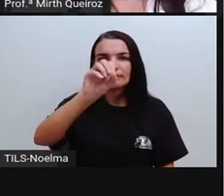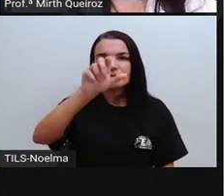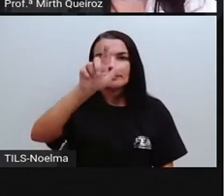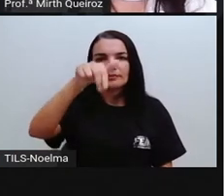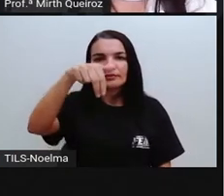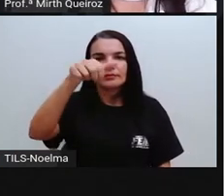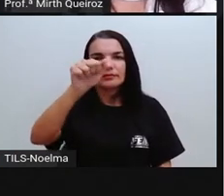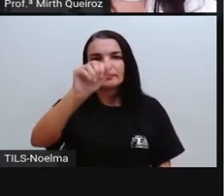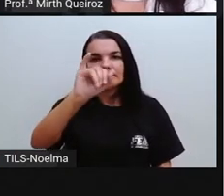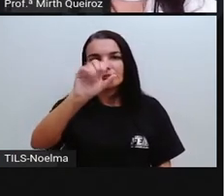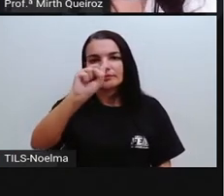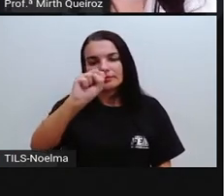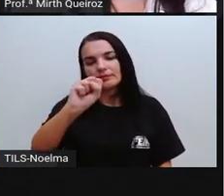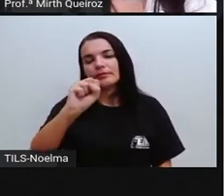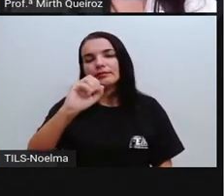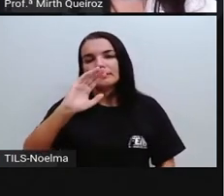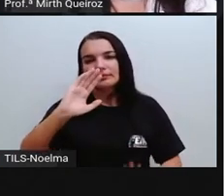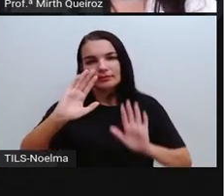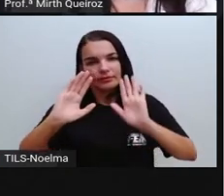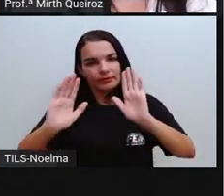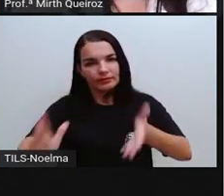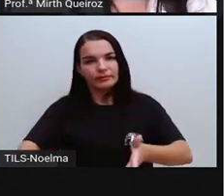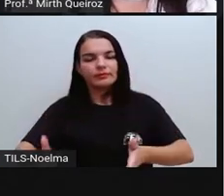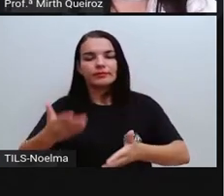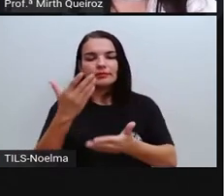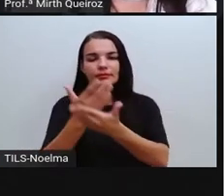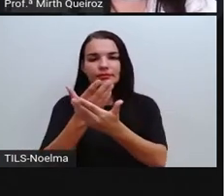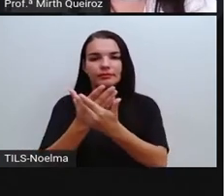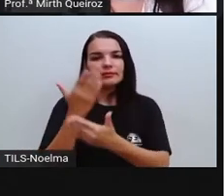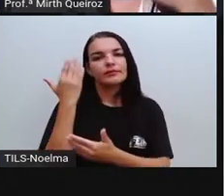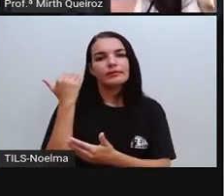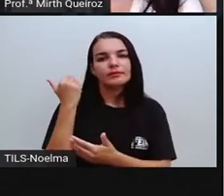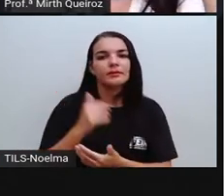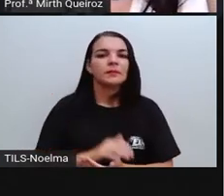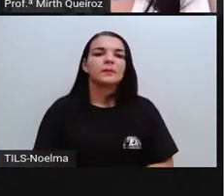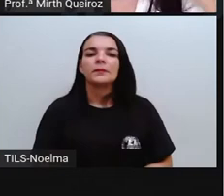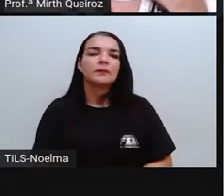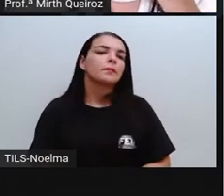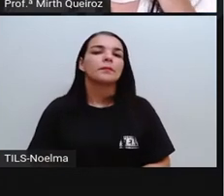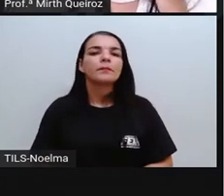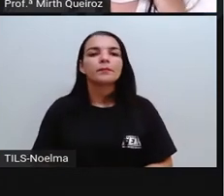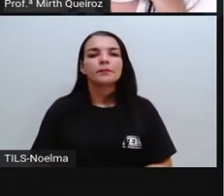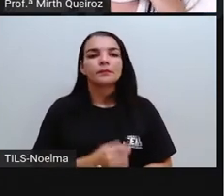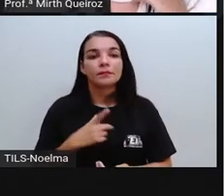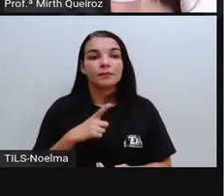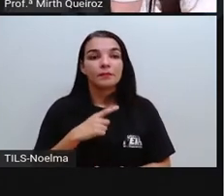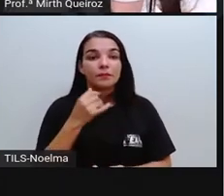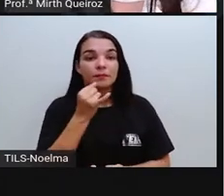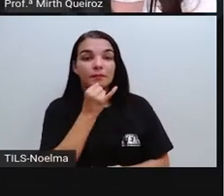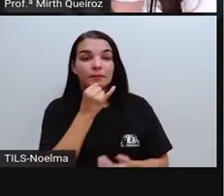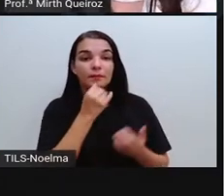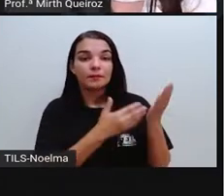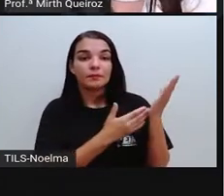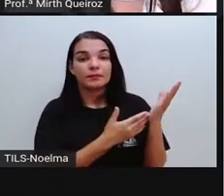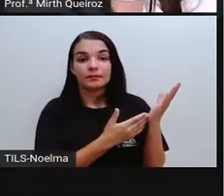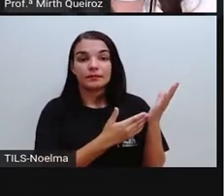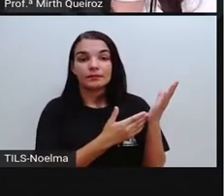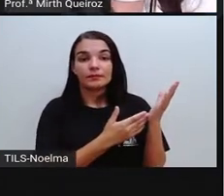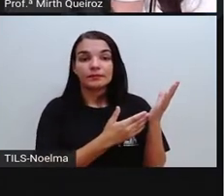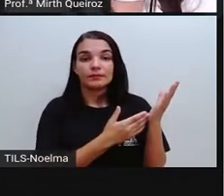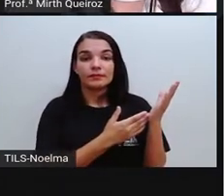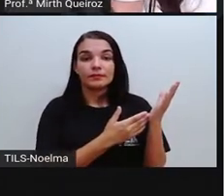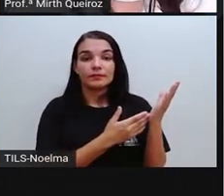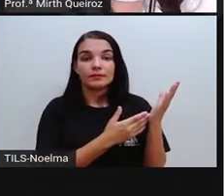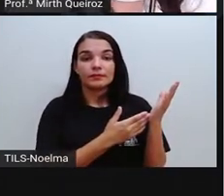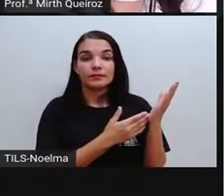polígonos, certo? Nós já estudamos sobre polígonos, né? Aí nós temos o paralelepípedo, a